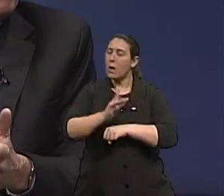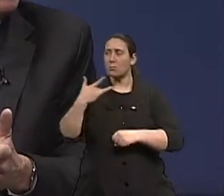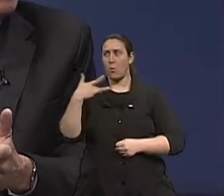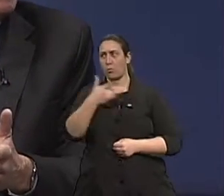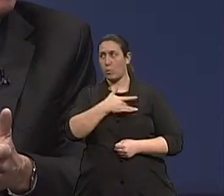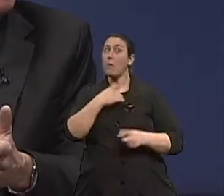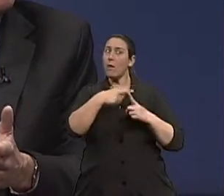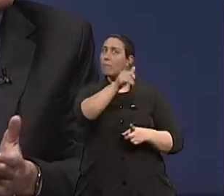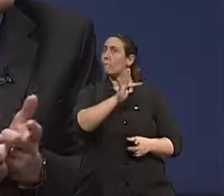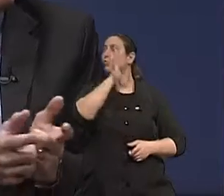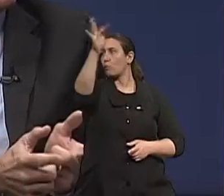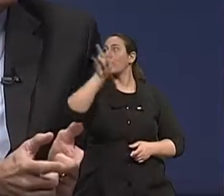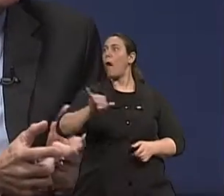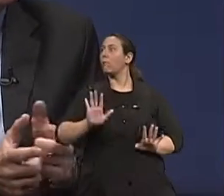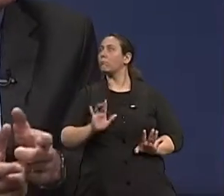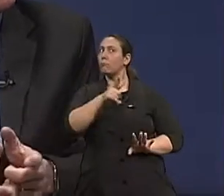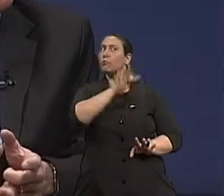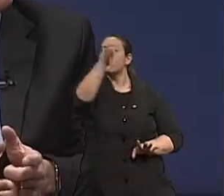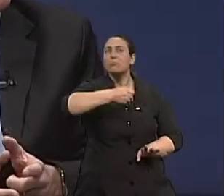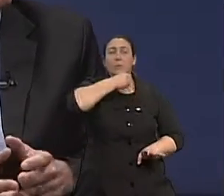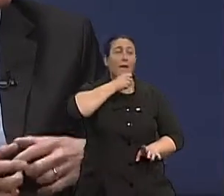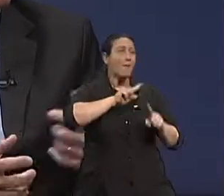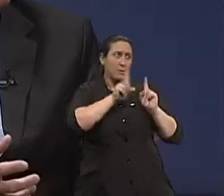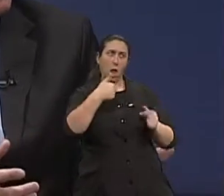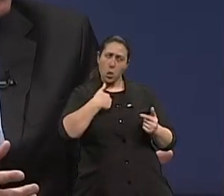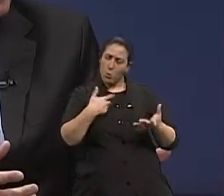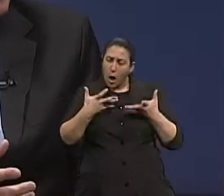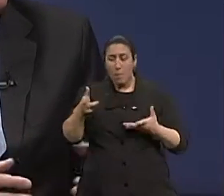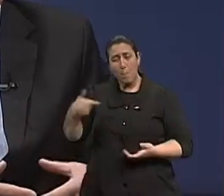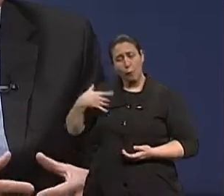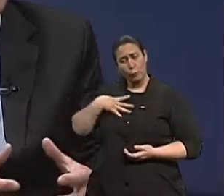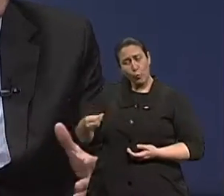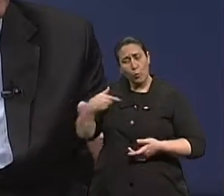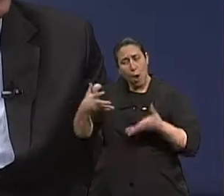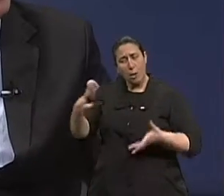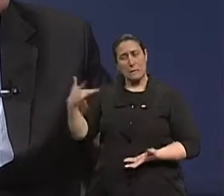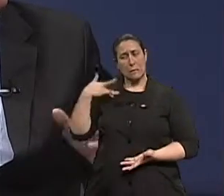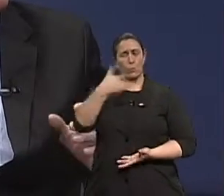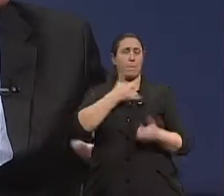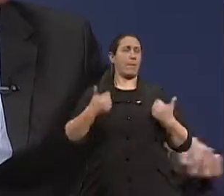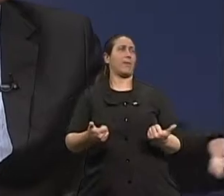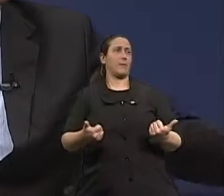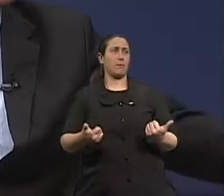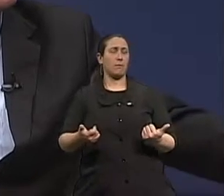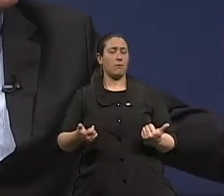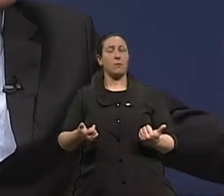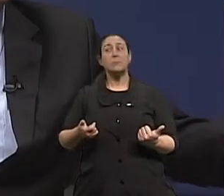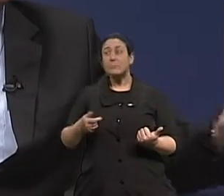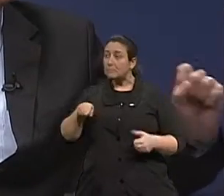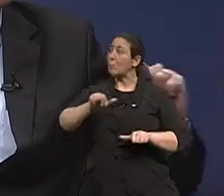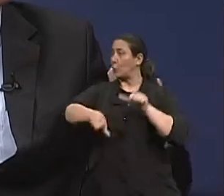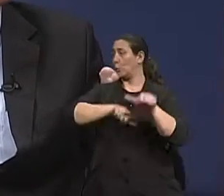vai que vai envelhecer. E como é que eu faço para que o meu filho, o meu neto também envelheça bem? Essa foi uma grande mudança. Mas,